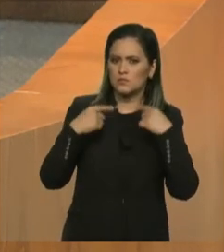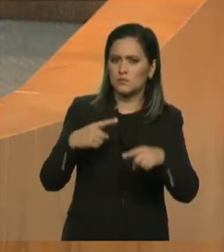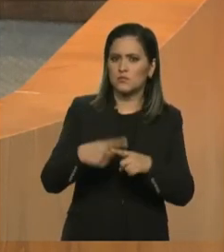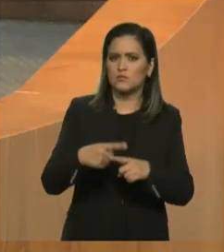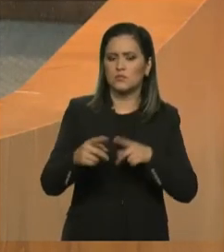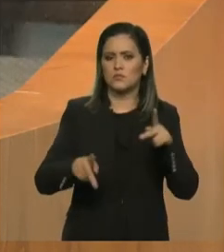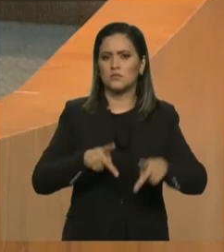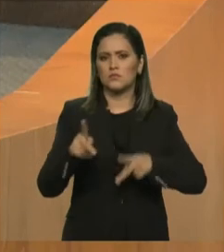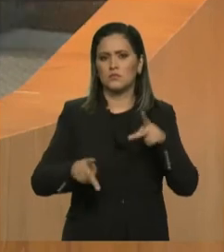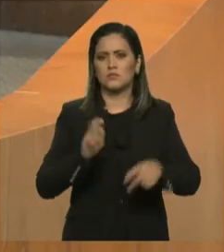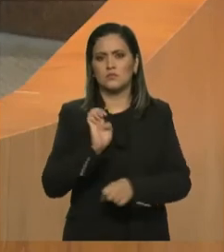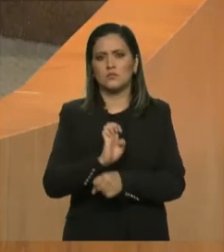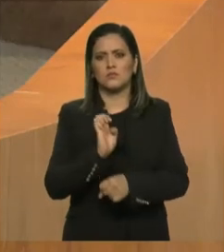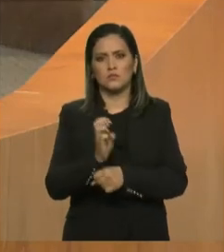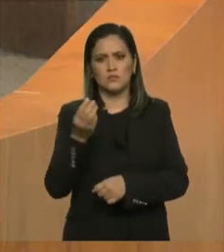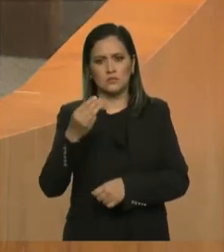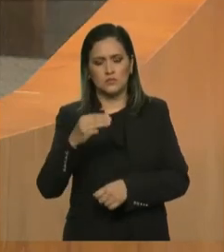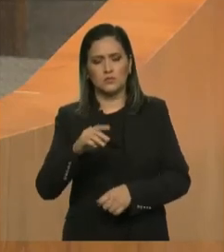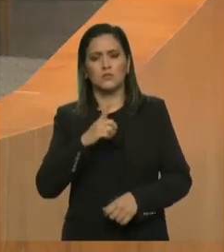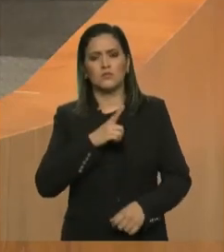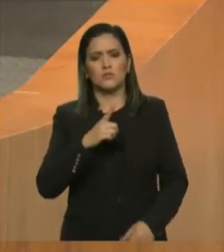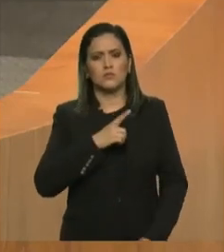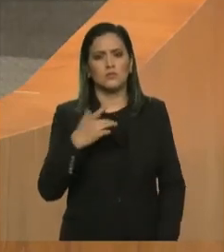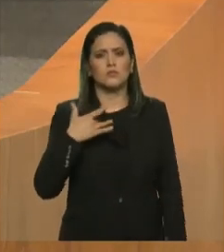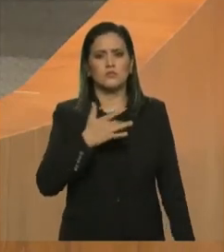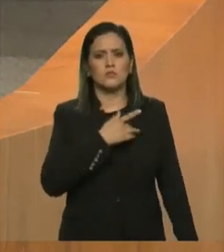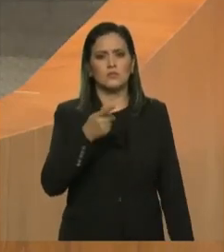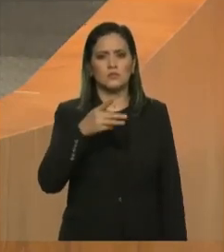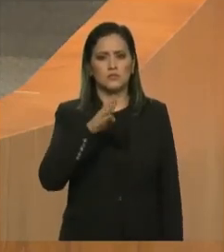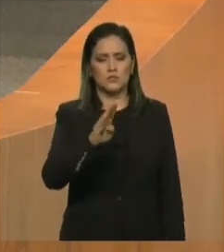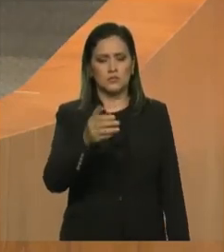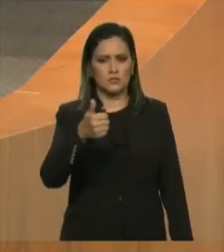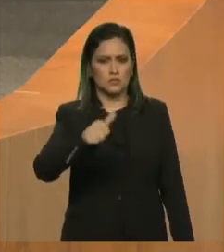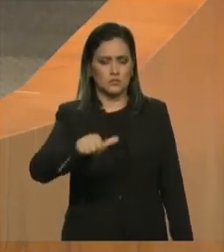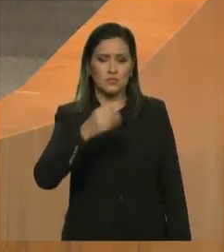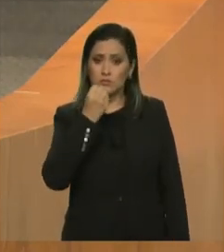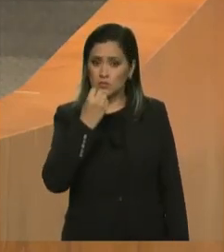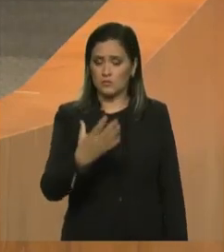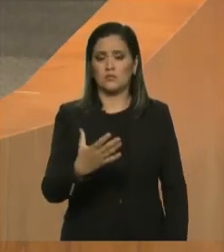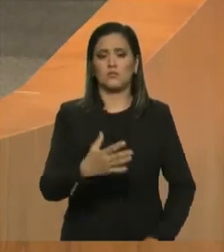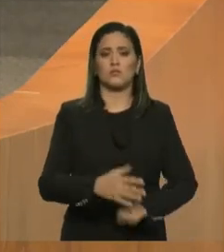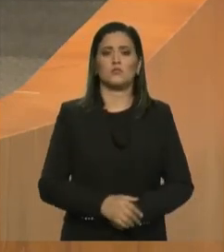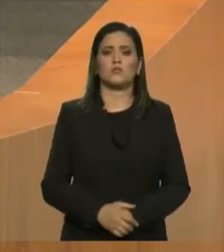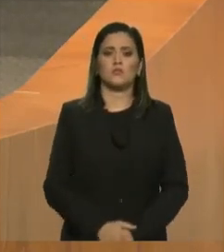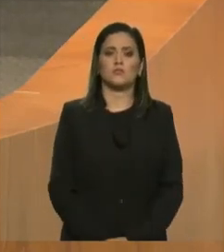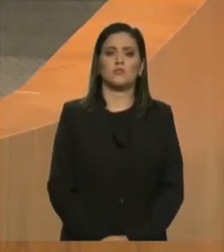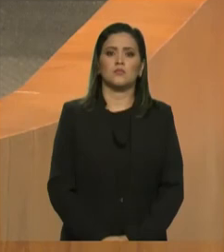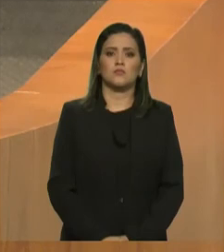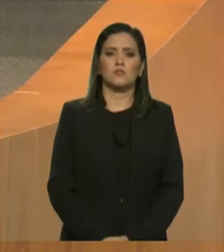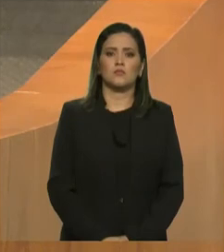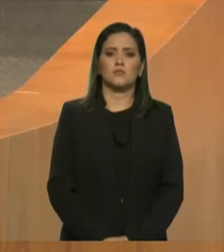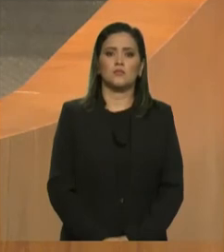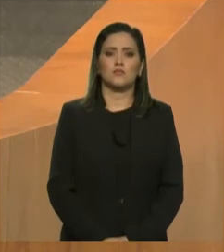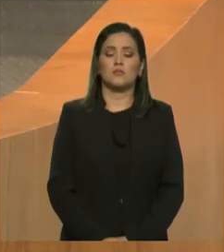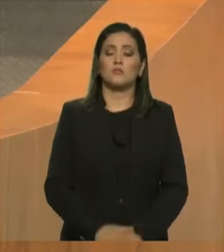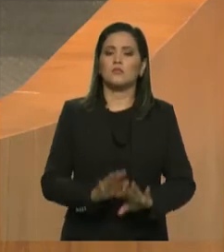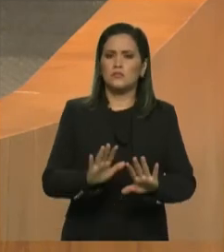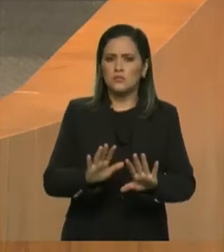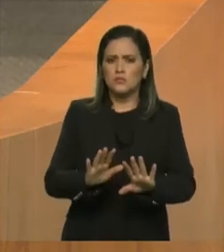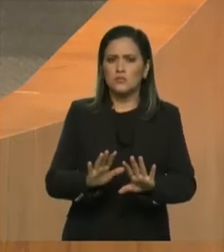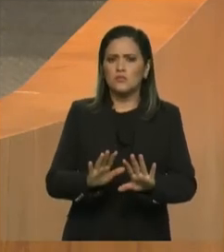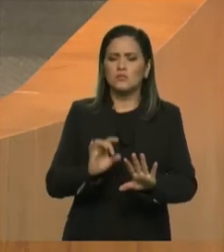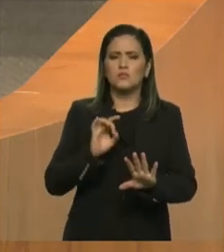verdadeiramente saúde pública de qualidade. É o que tinha para o momento, senhor presidente. Ah, gente, só